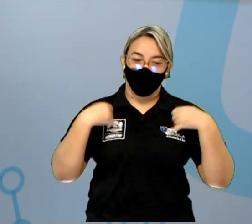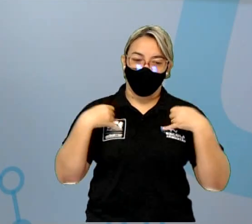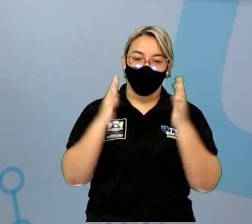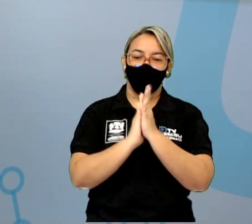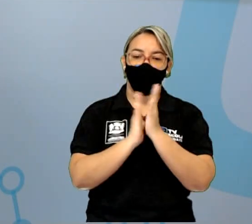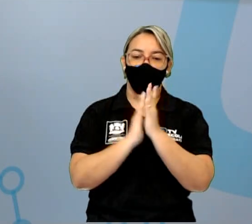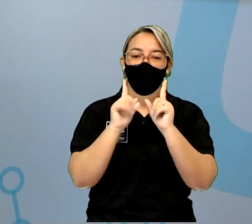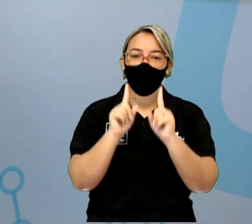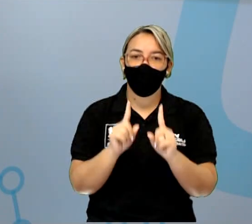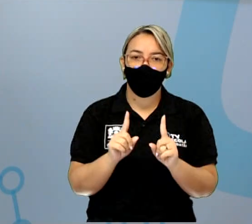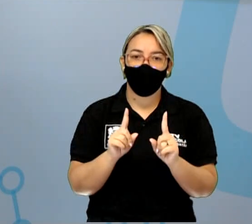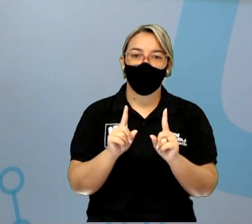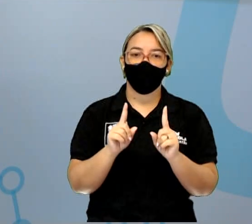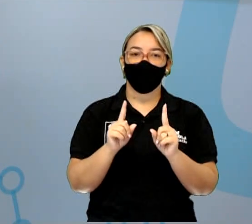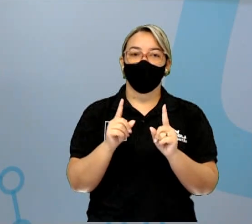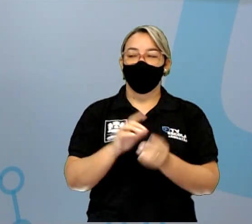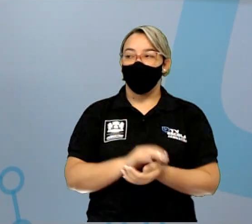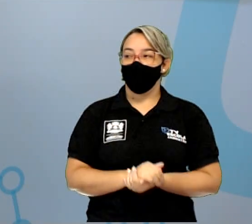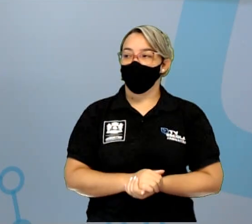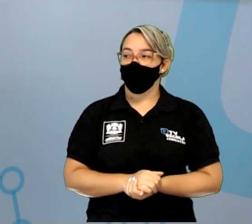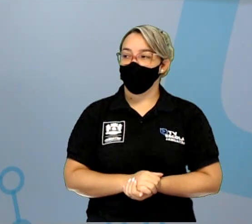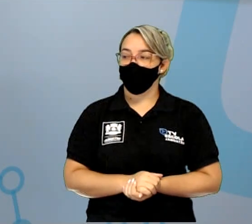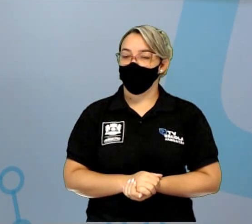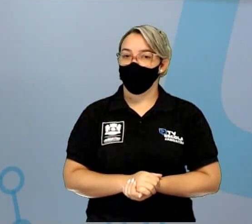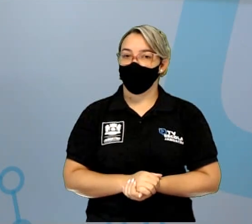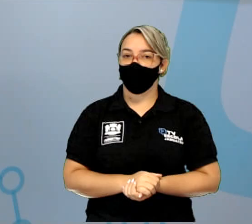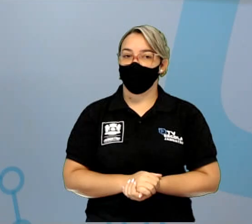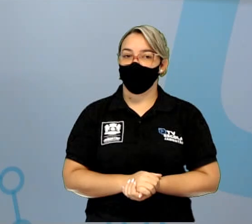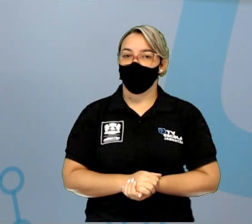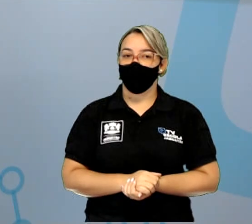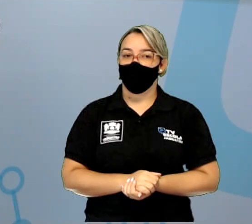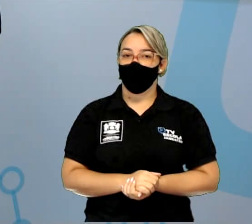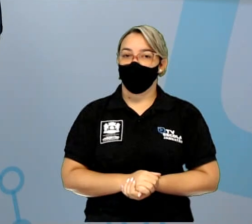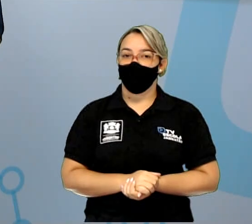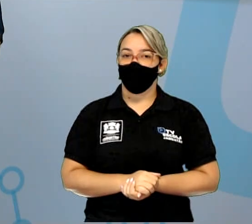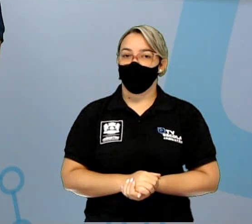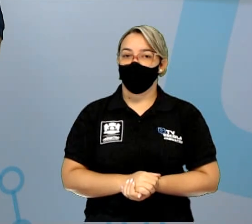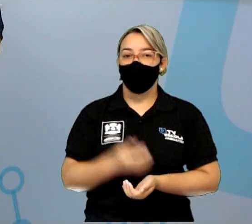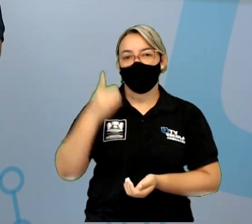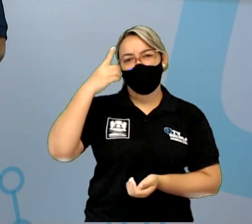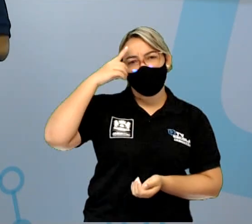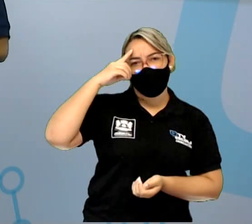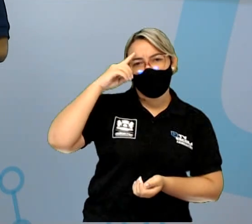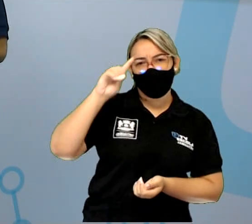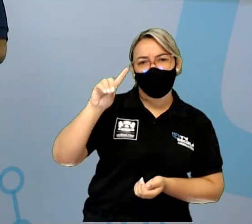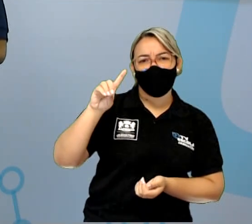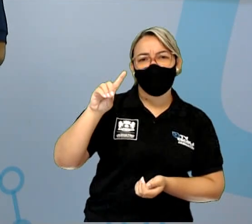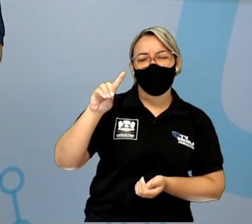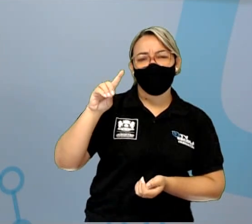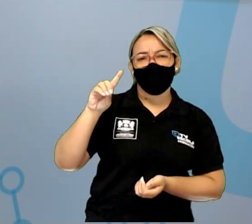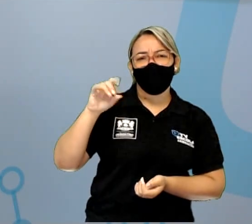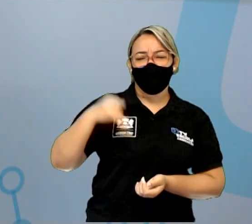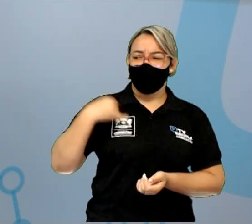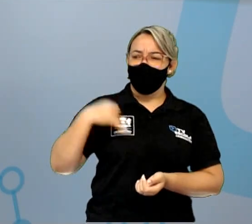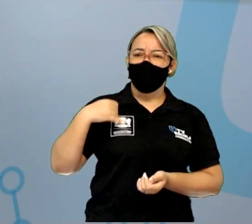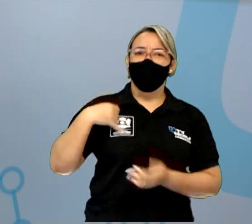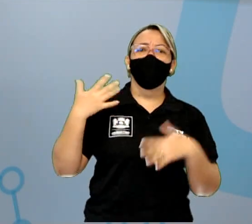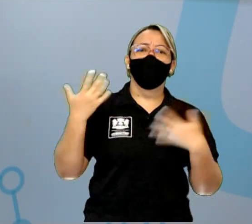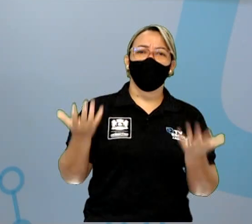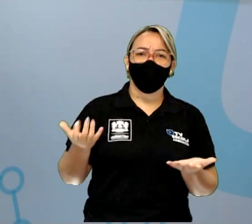de... Vamos dizer que seja oito anos que Marina está fazendo.